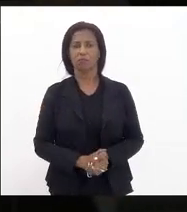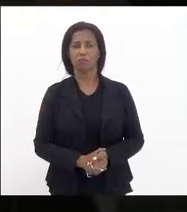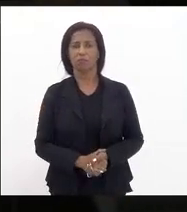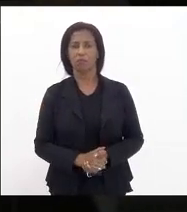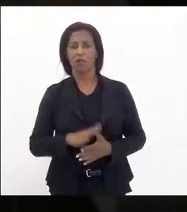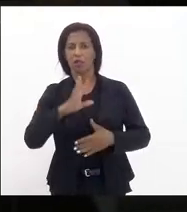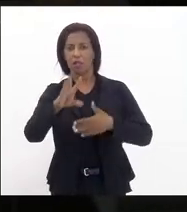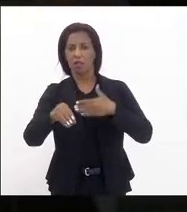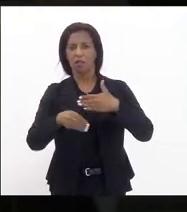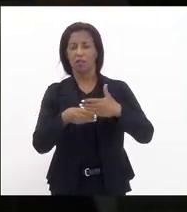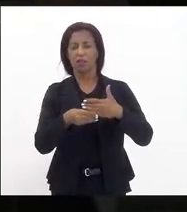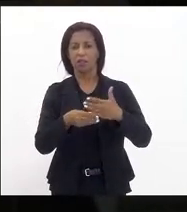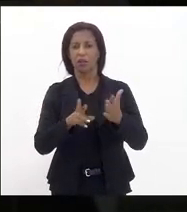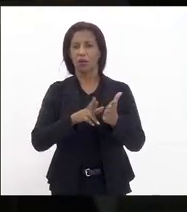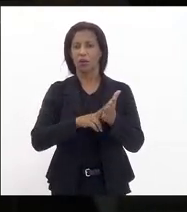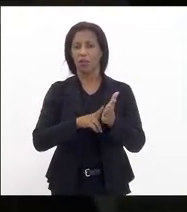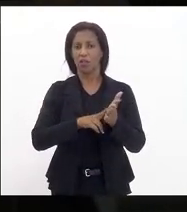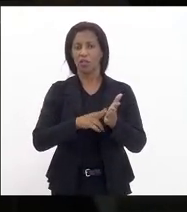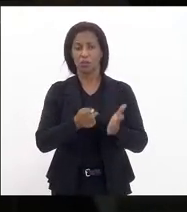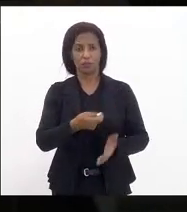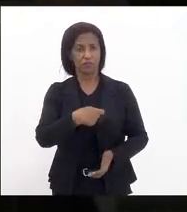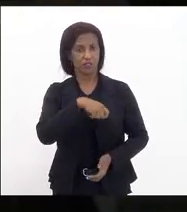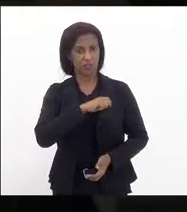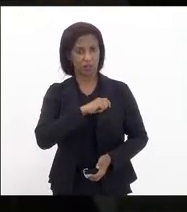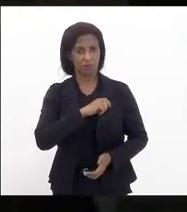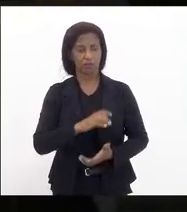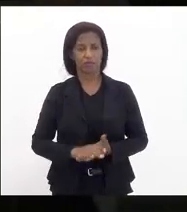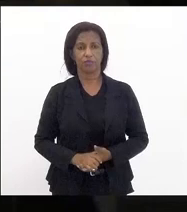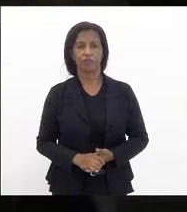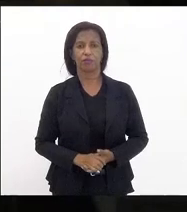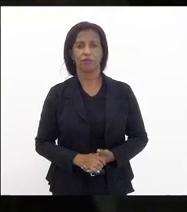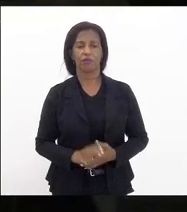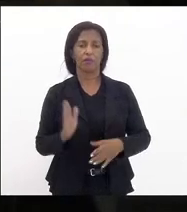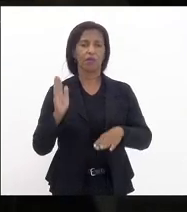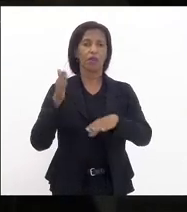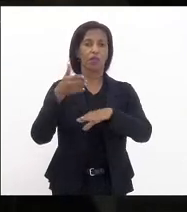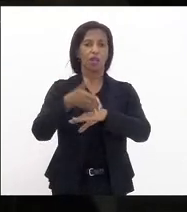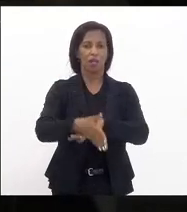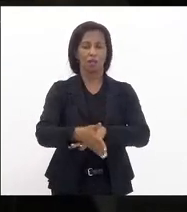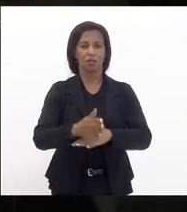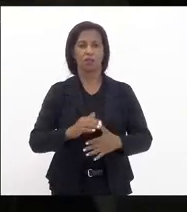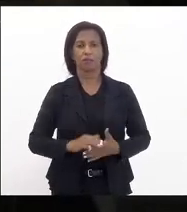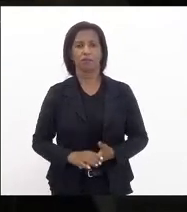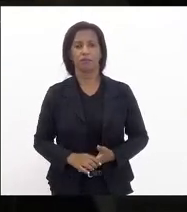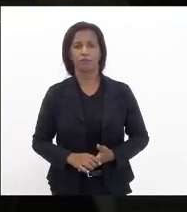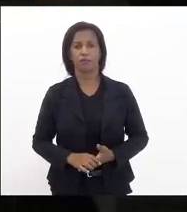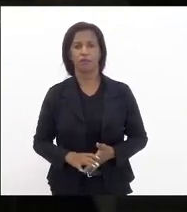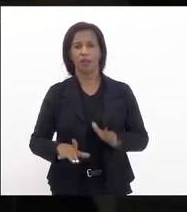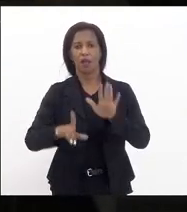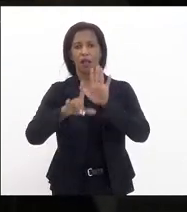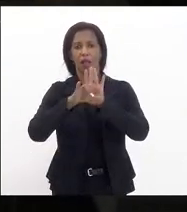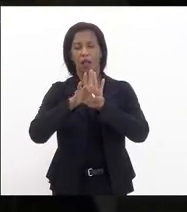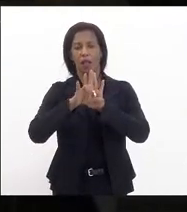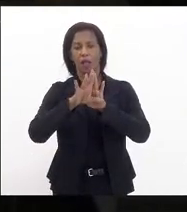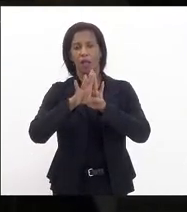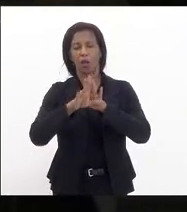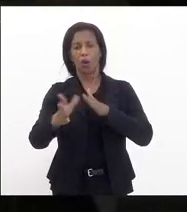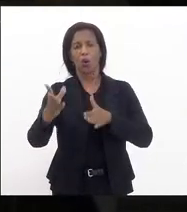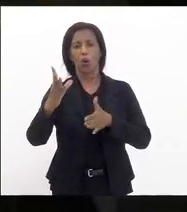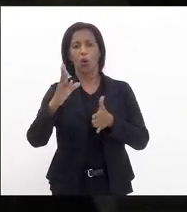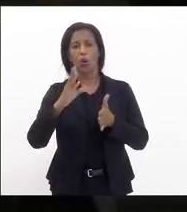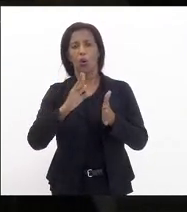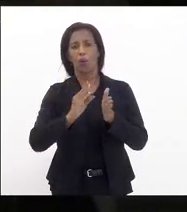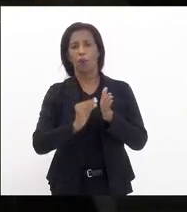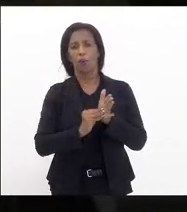adesão ao regime de recuperação fiscal entrasse a lei complementar federal